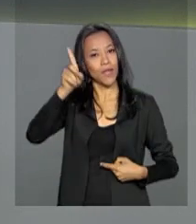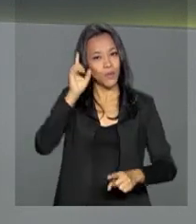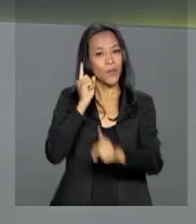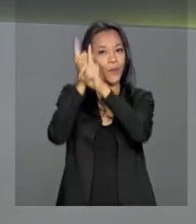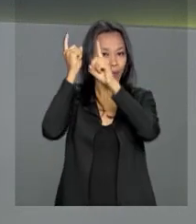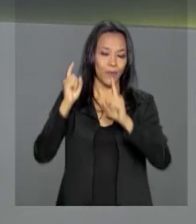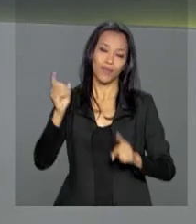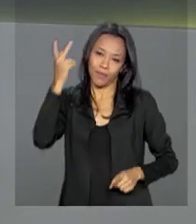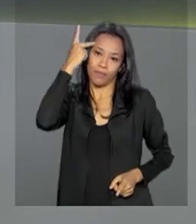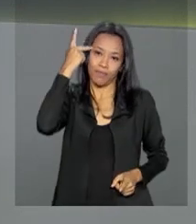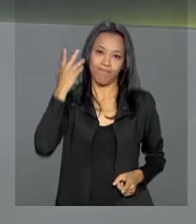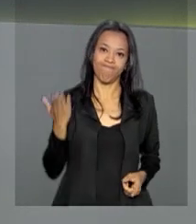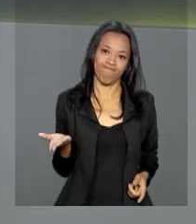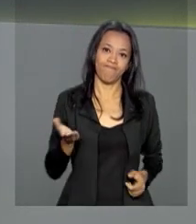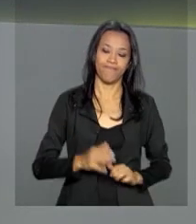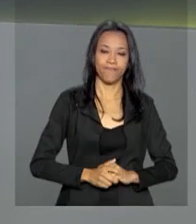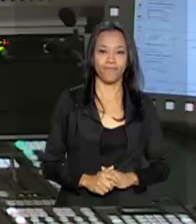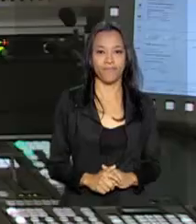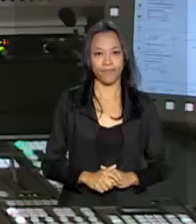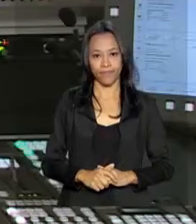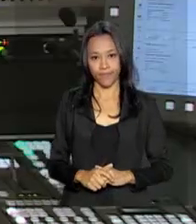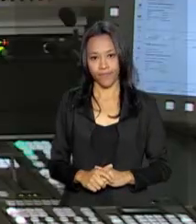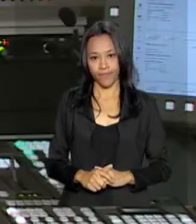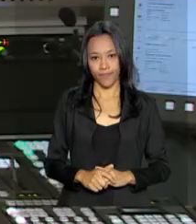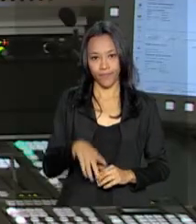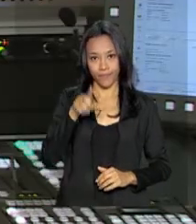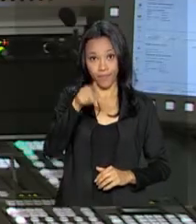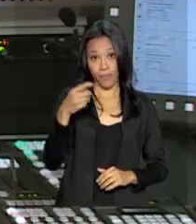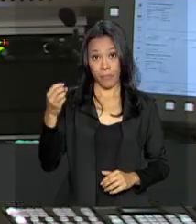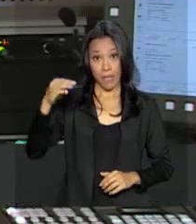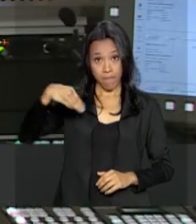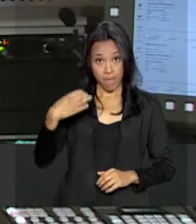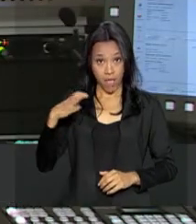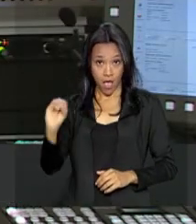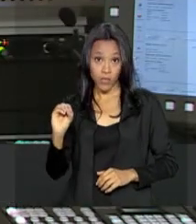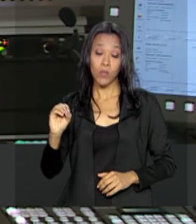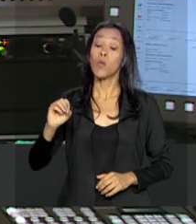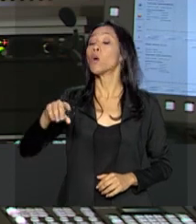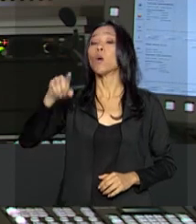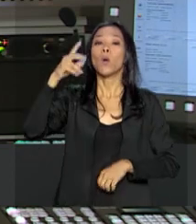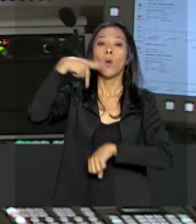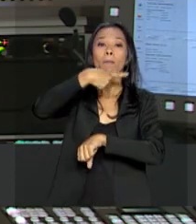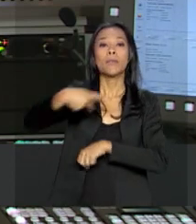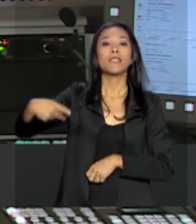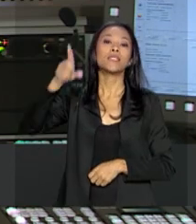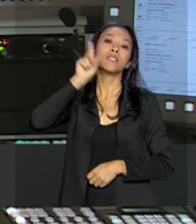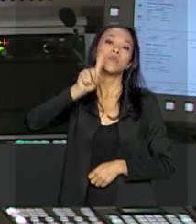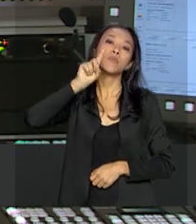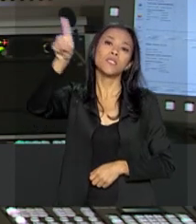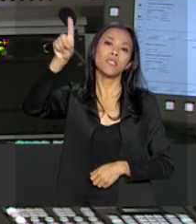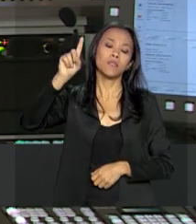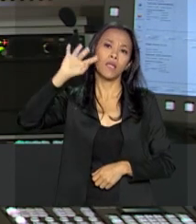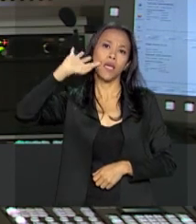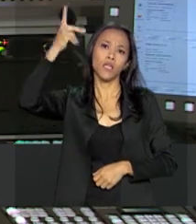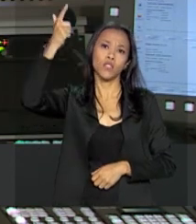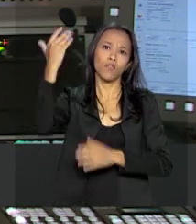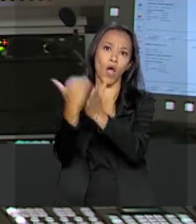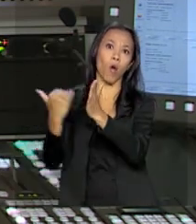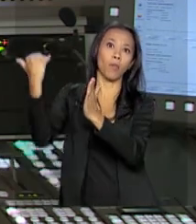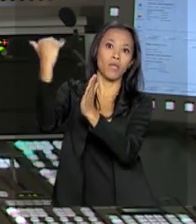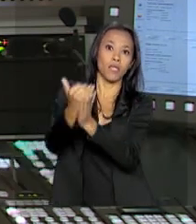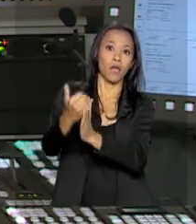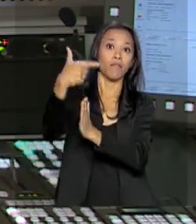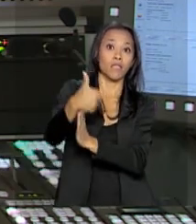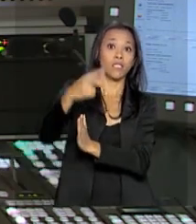Congresso Aço Brasil. Em março, o presidente dos Estados Unidos, Donald Trump, resolveu sobretaxar em